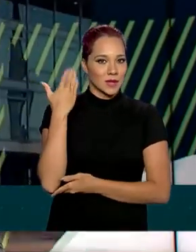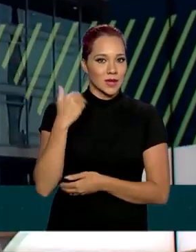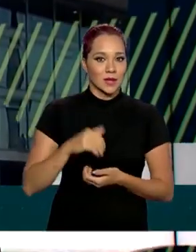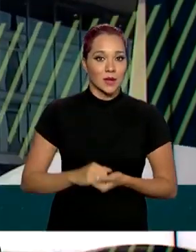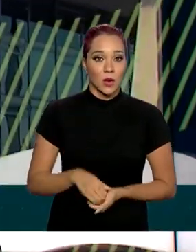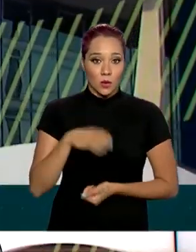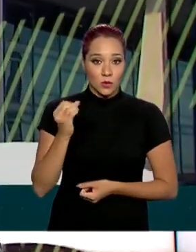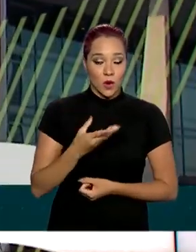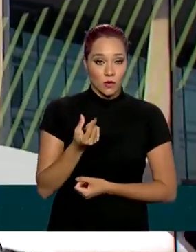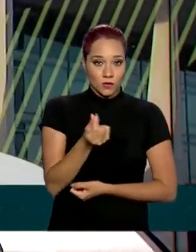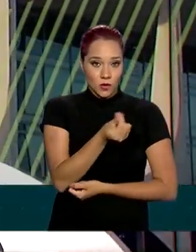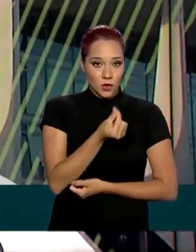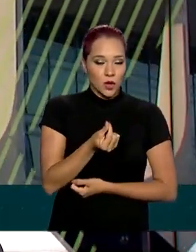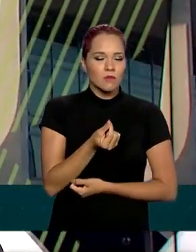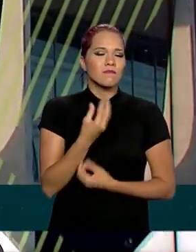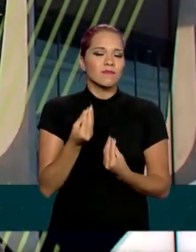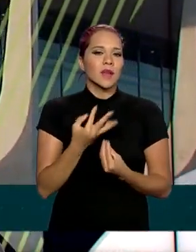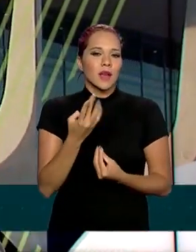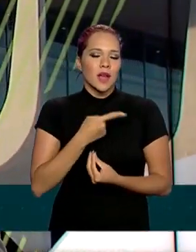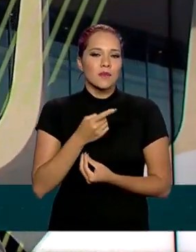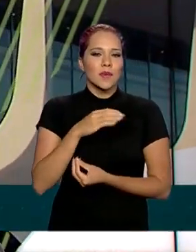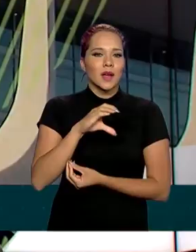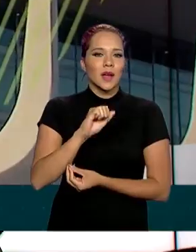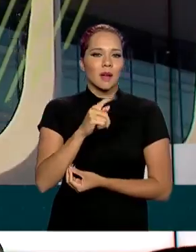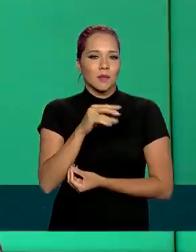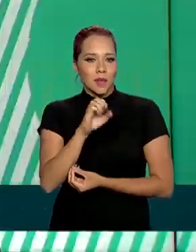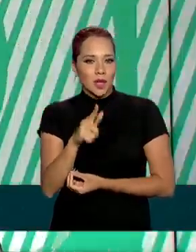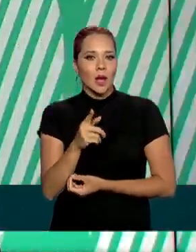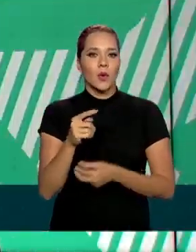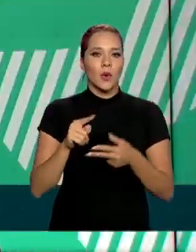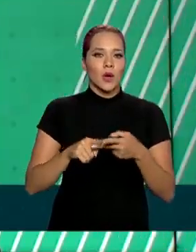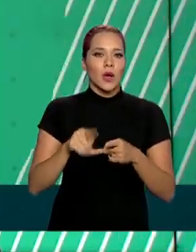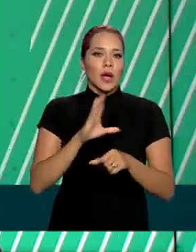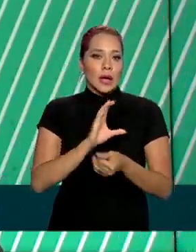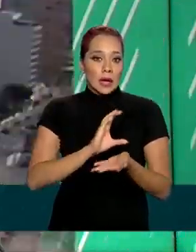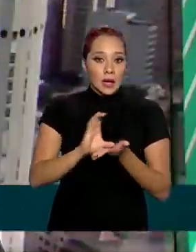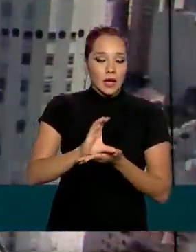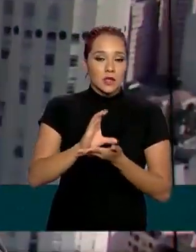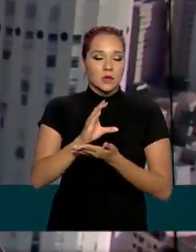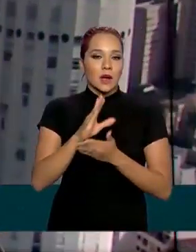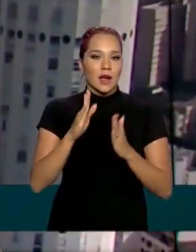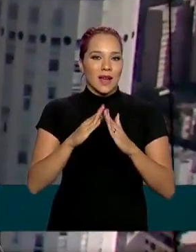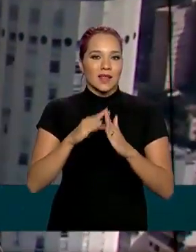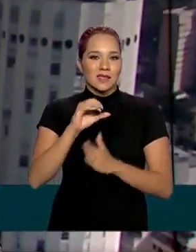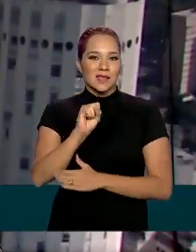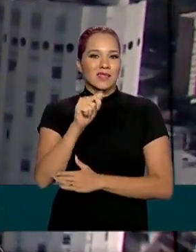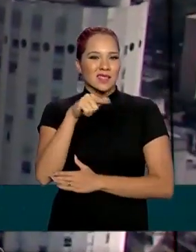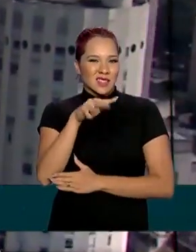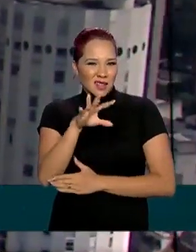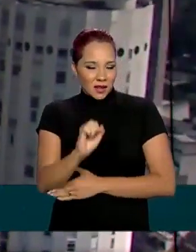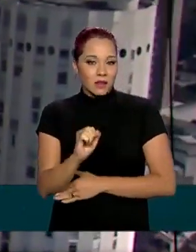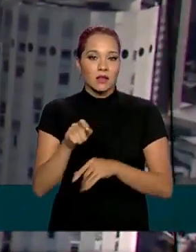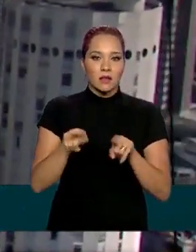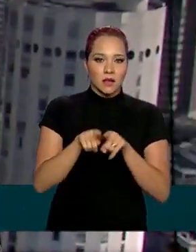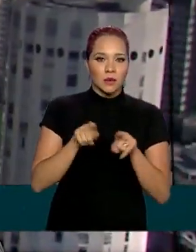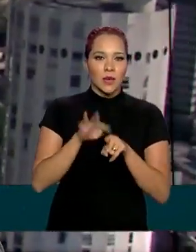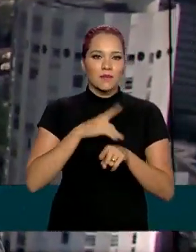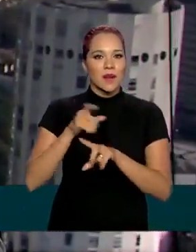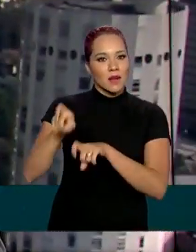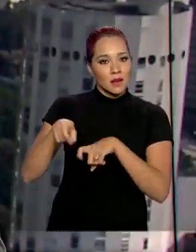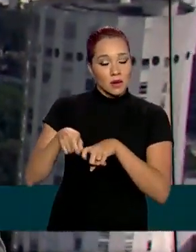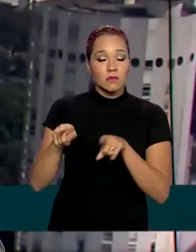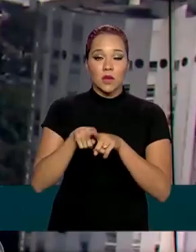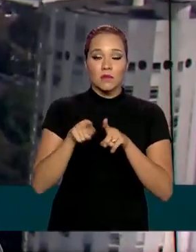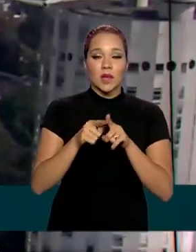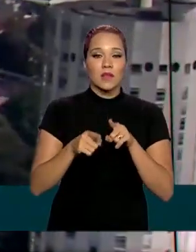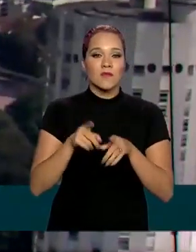Os novos recursos serão para capital de giro, crédito para as santas casas e para o setor agrícola. Também foram reduzidas as